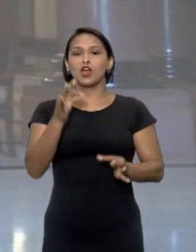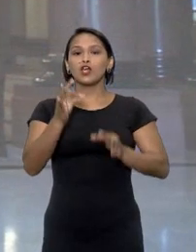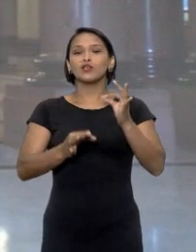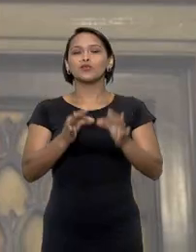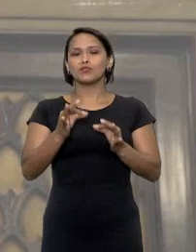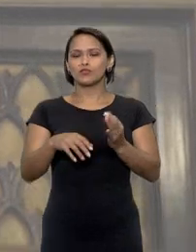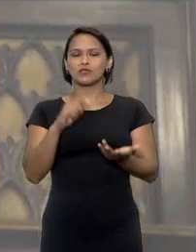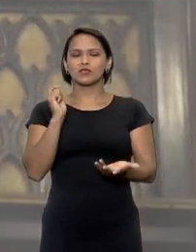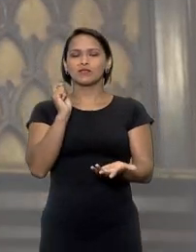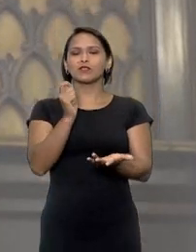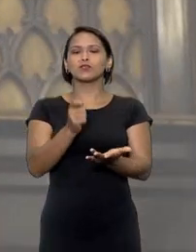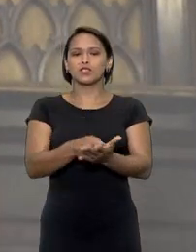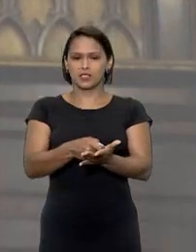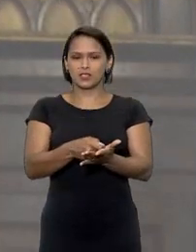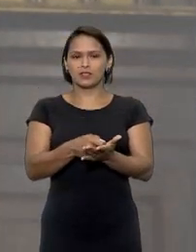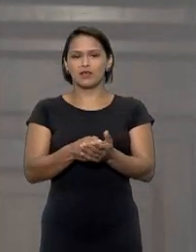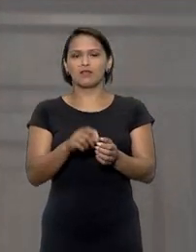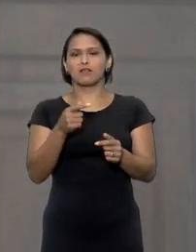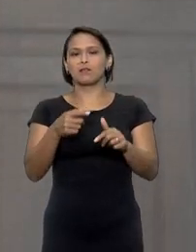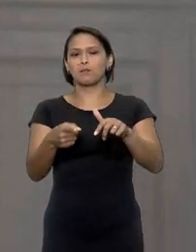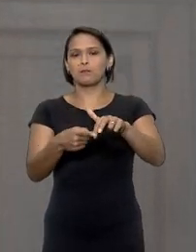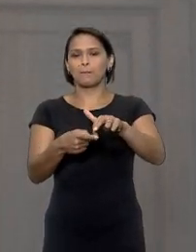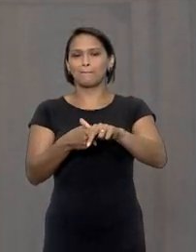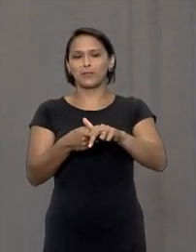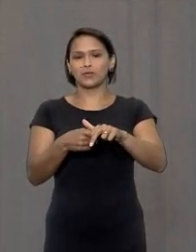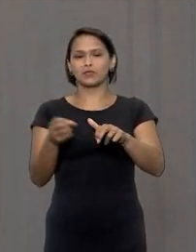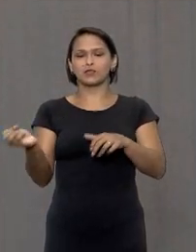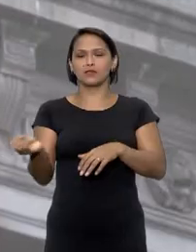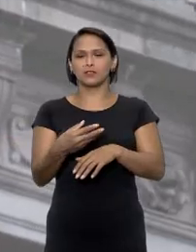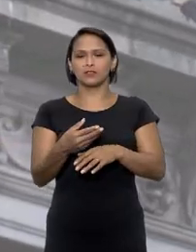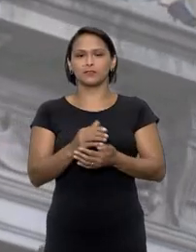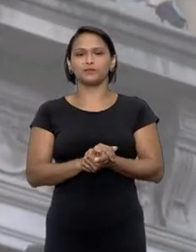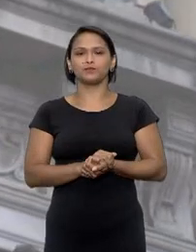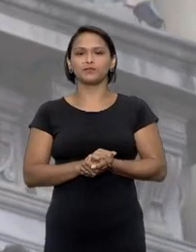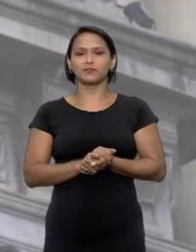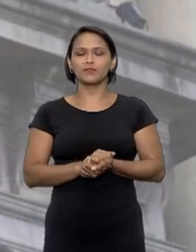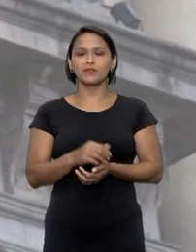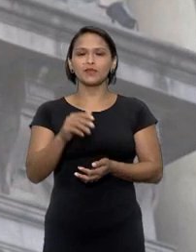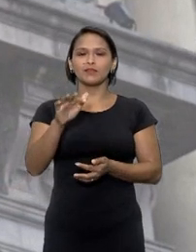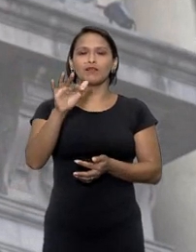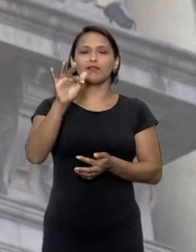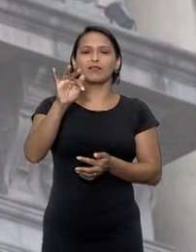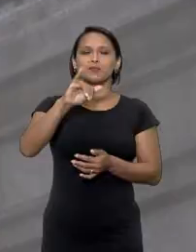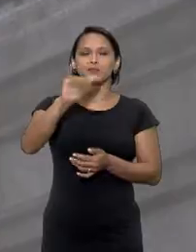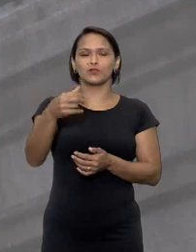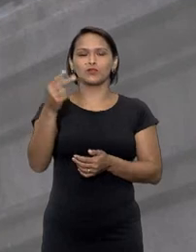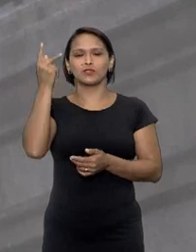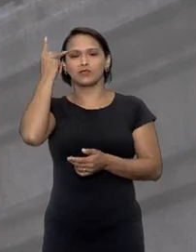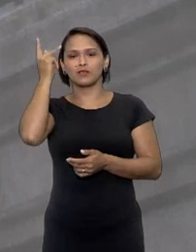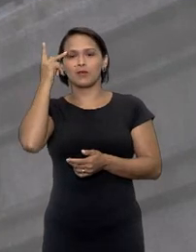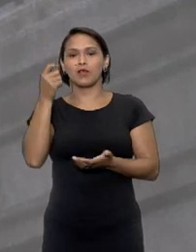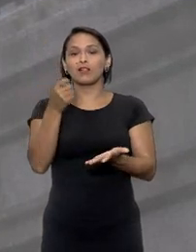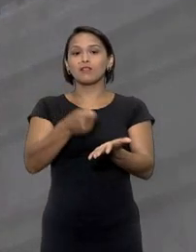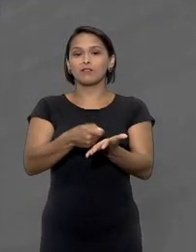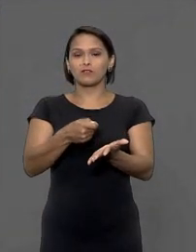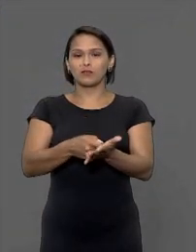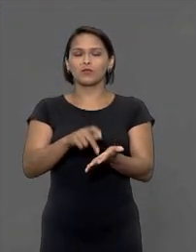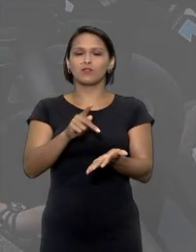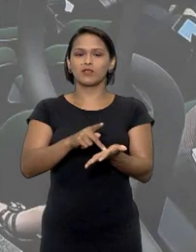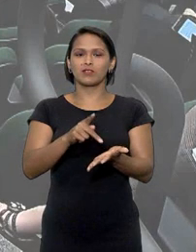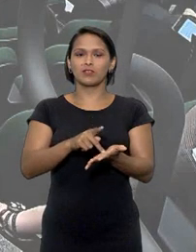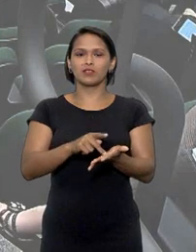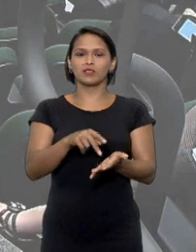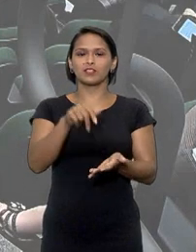de primeira instância determinou o fornecimento da prótese o tribunal de justiça de São Paulo confirmou a sentença